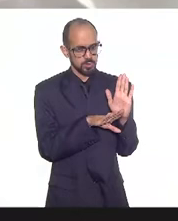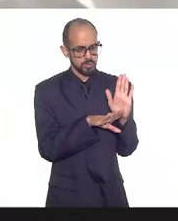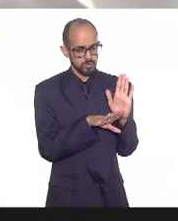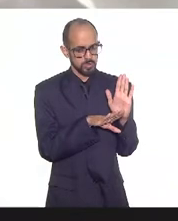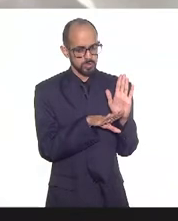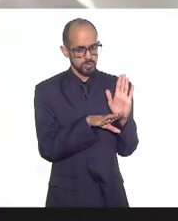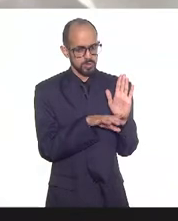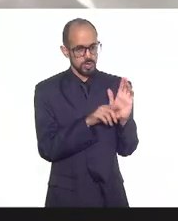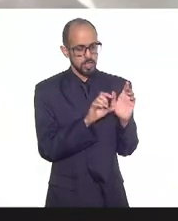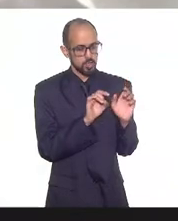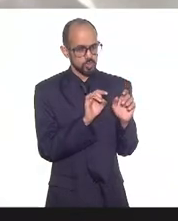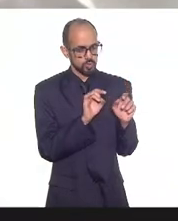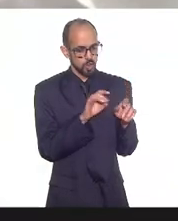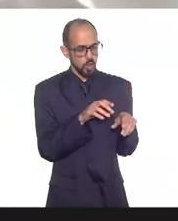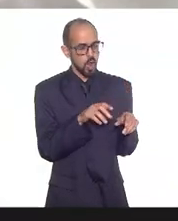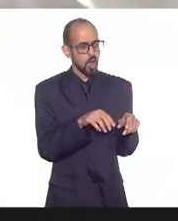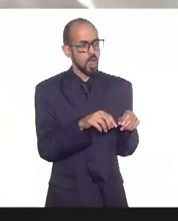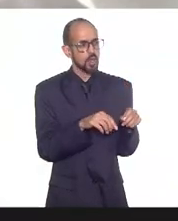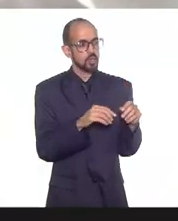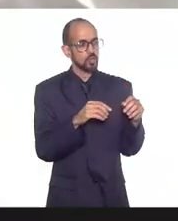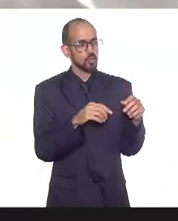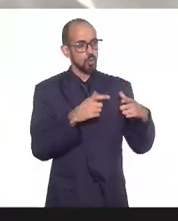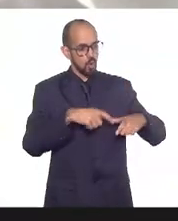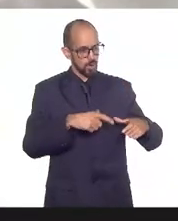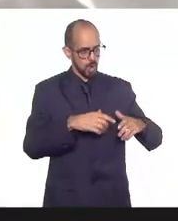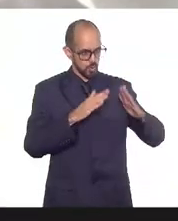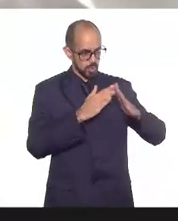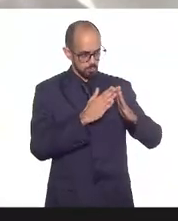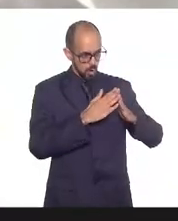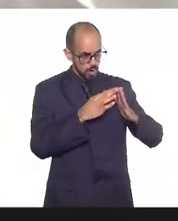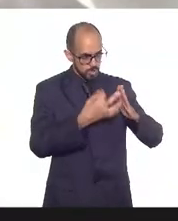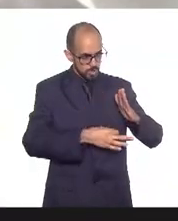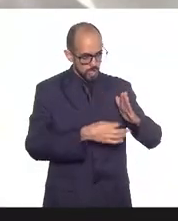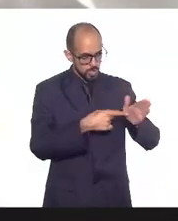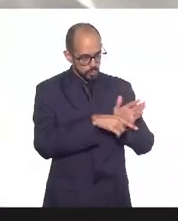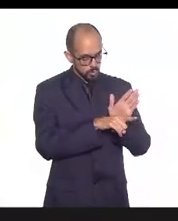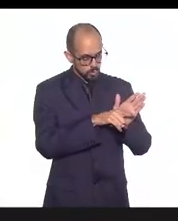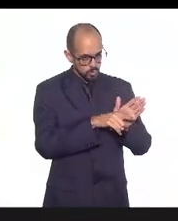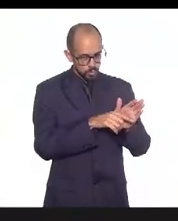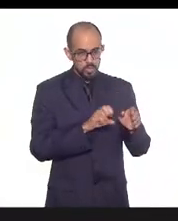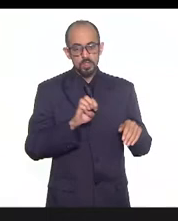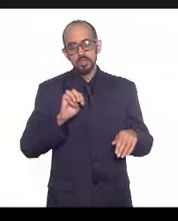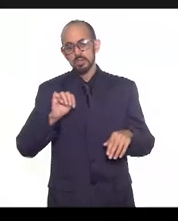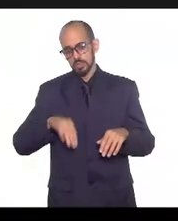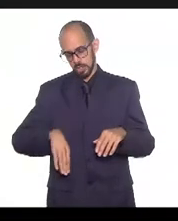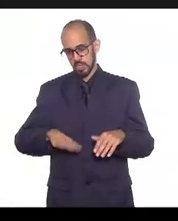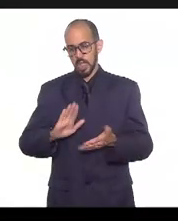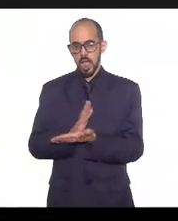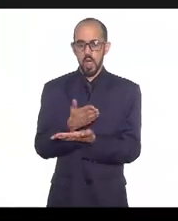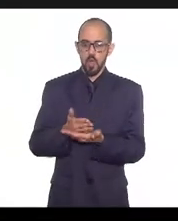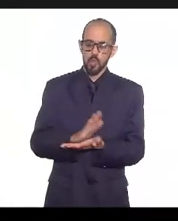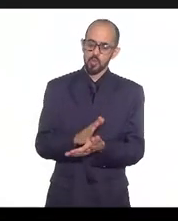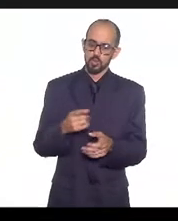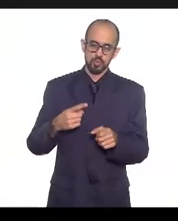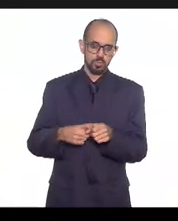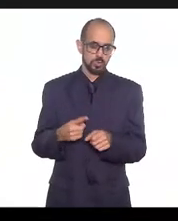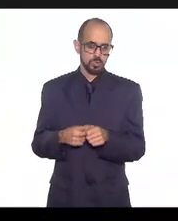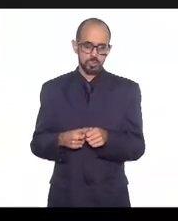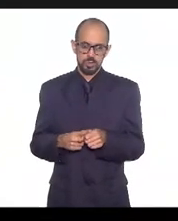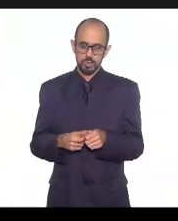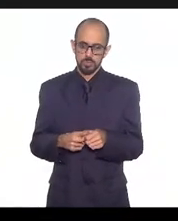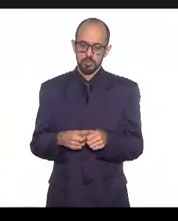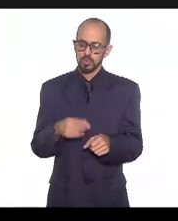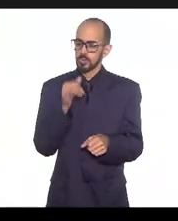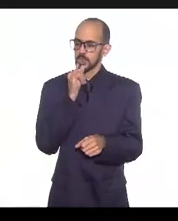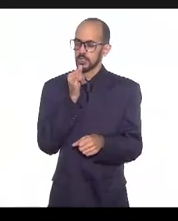vacinar no município de origem do trabalhador. Isso, alguns municípios não estão, e aí eu acho que é sábio,